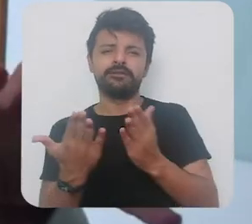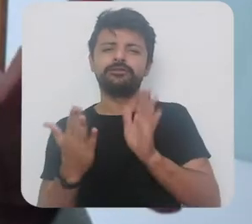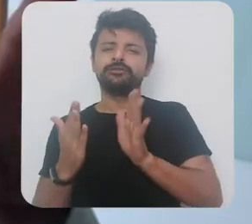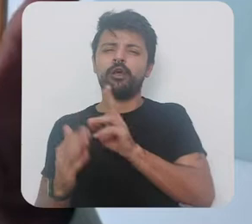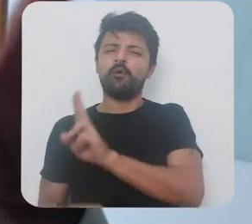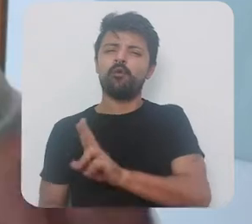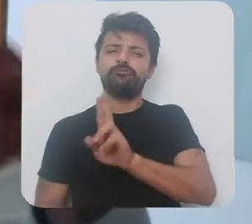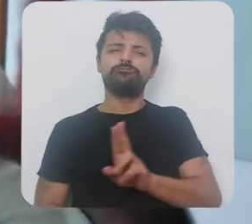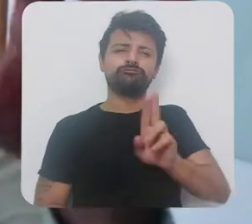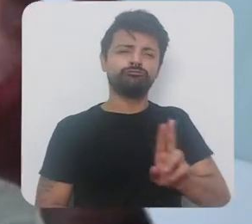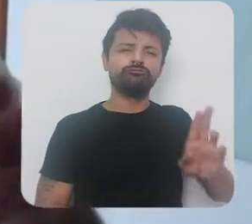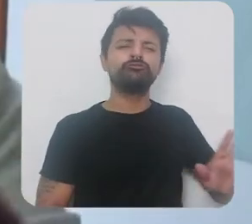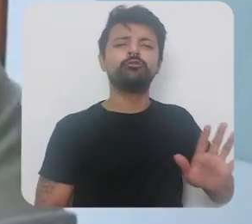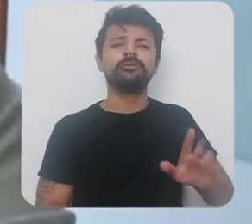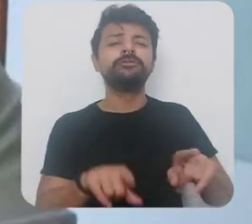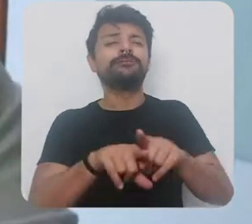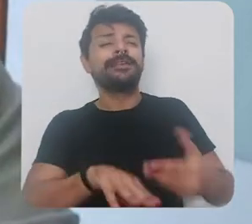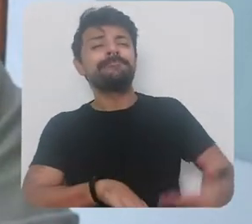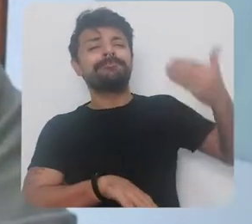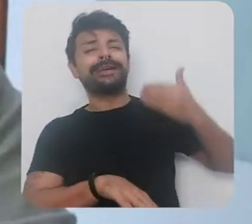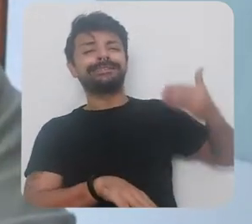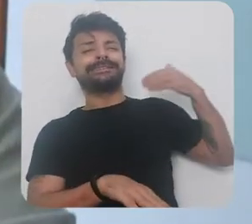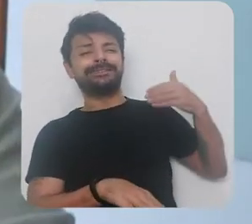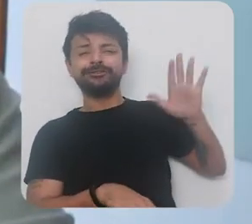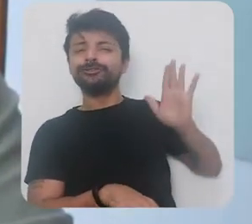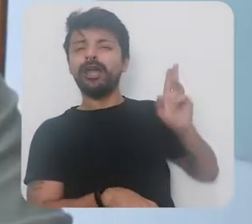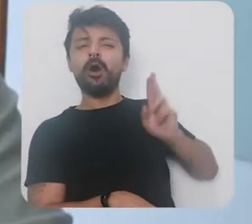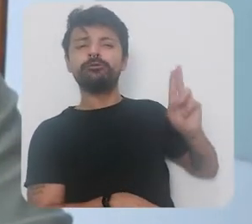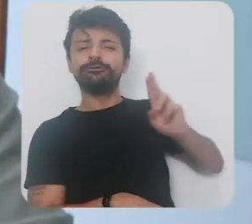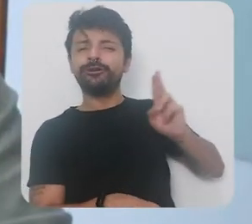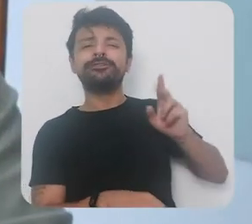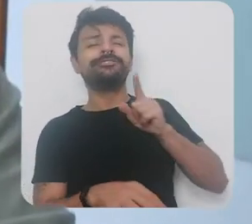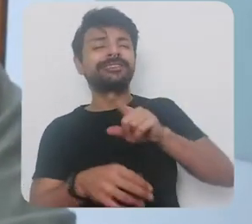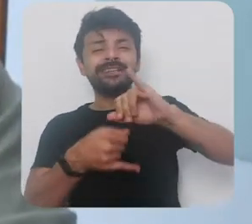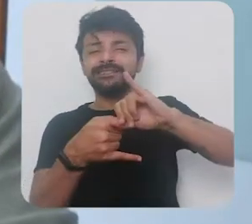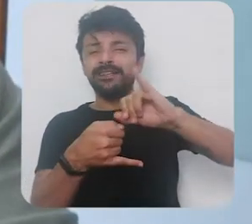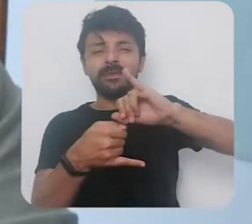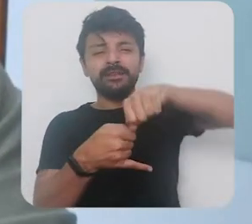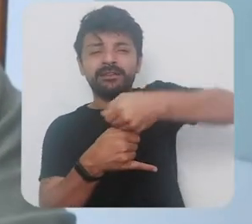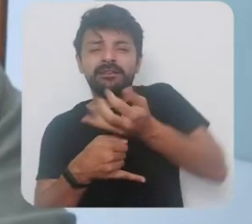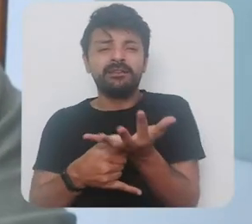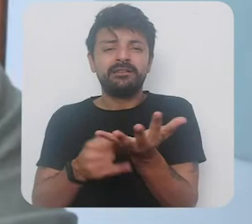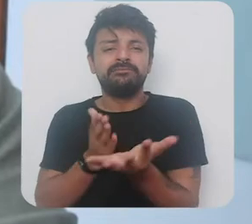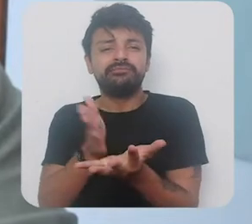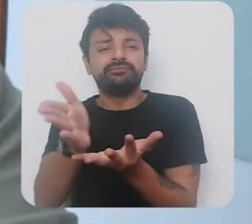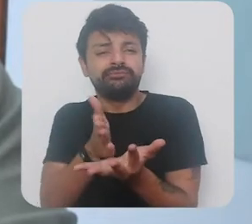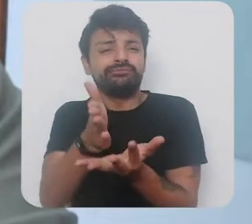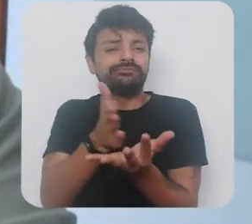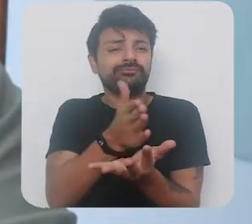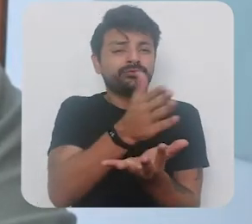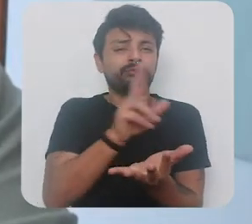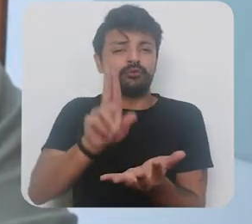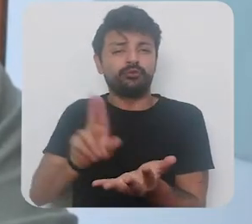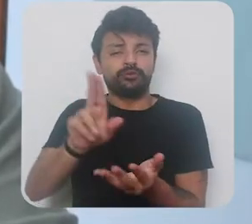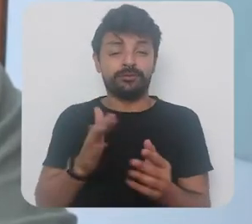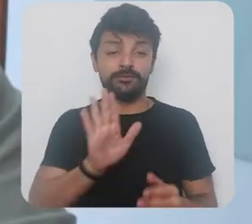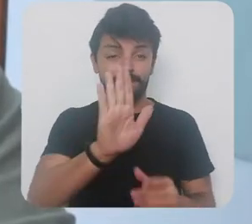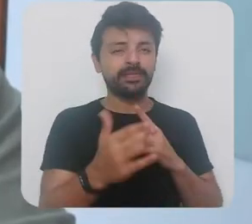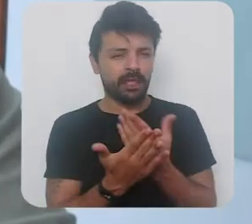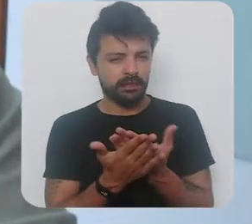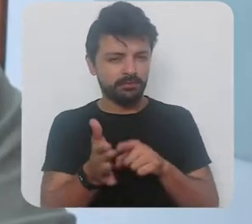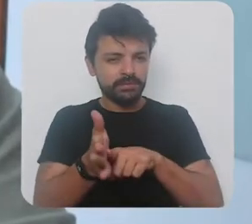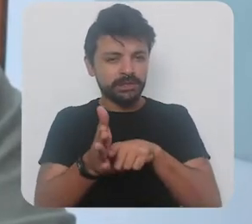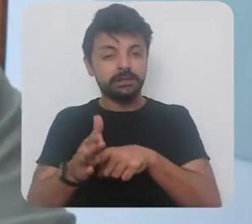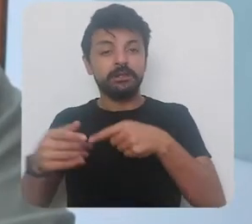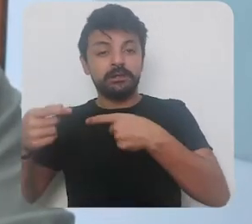distintas e intensivamente usados no passado existem estudos assim quando termina